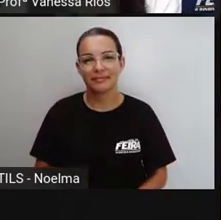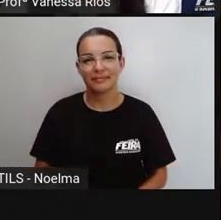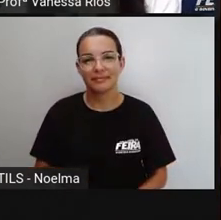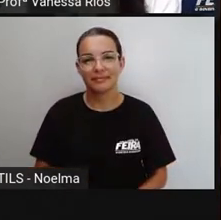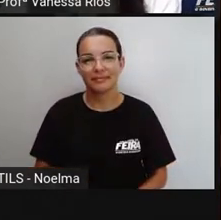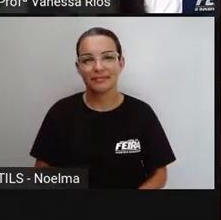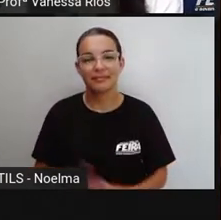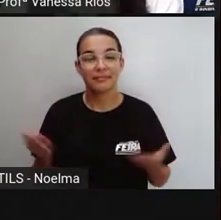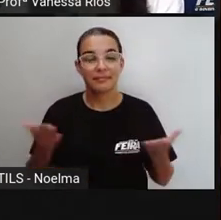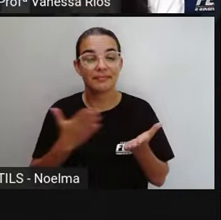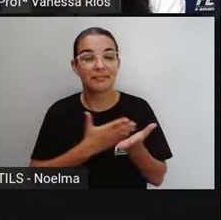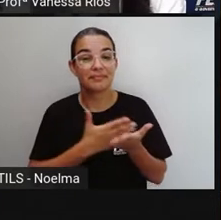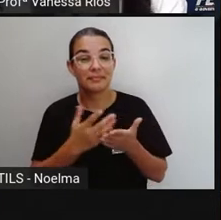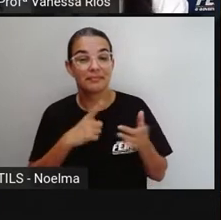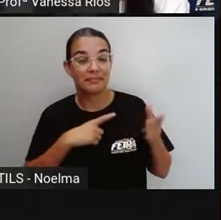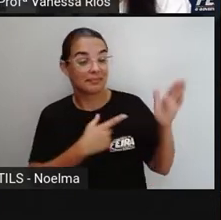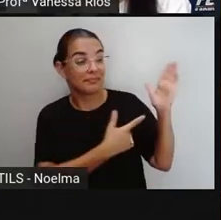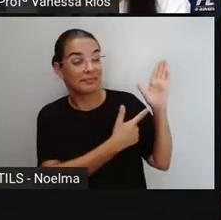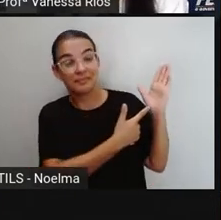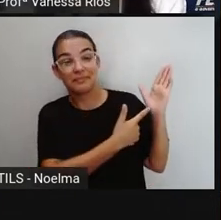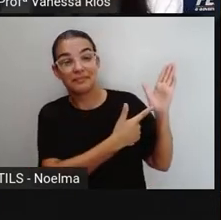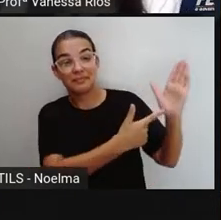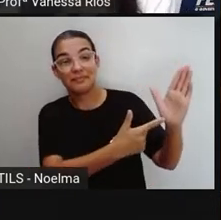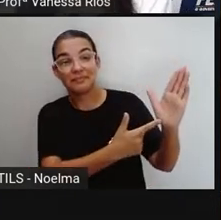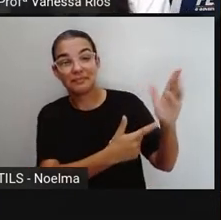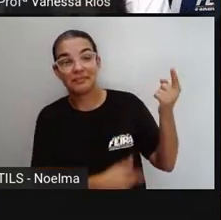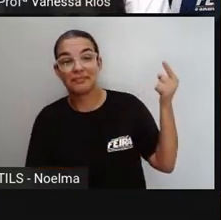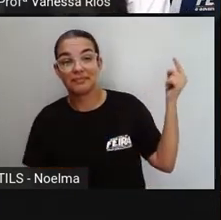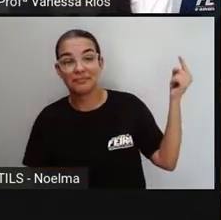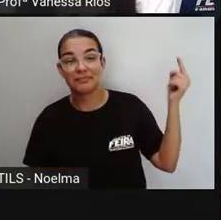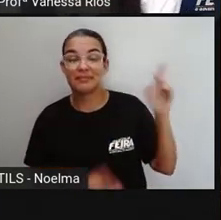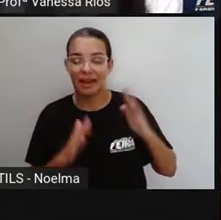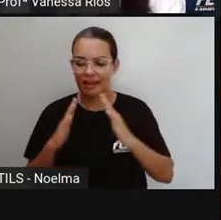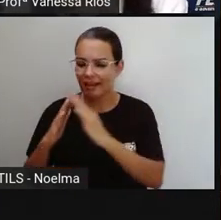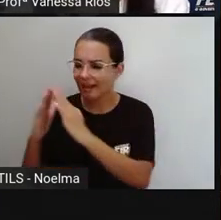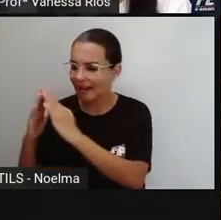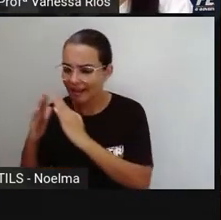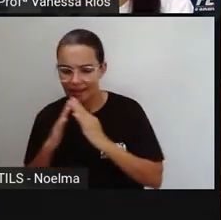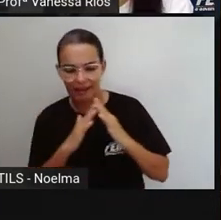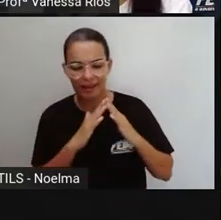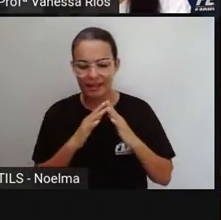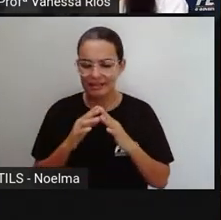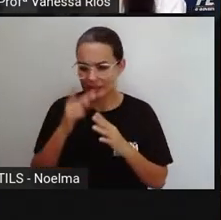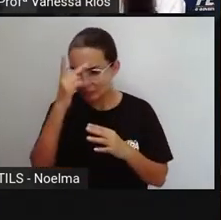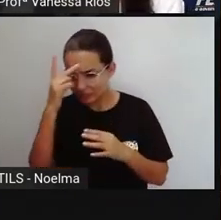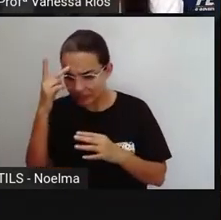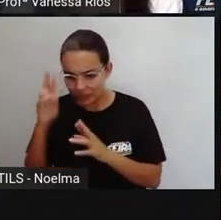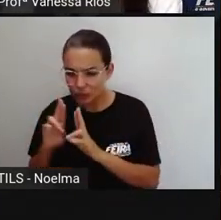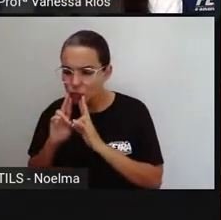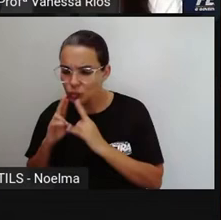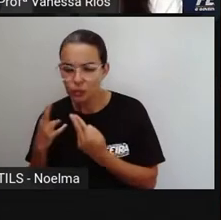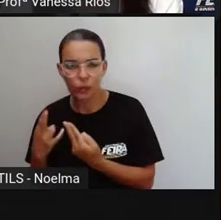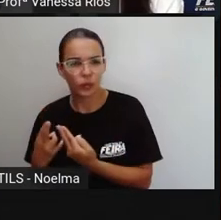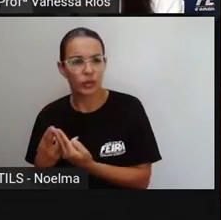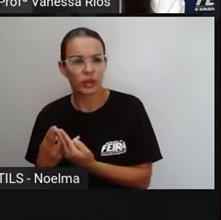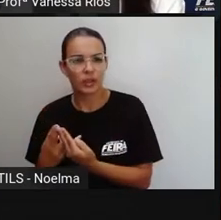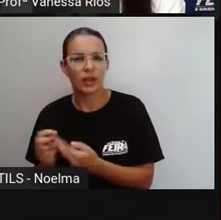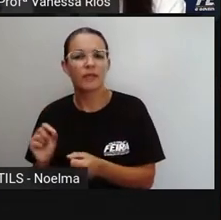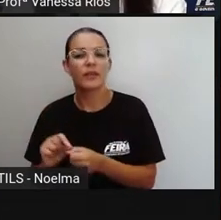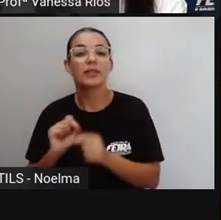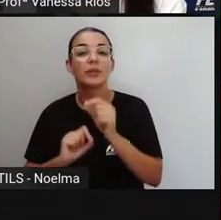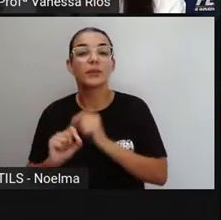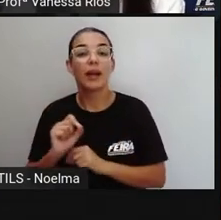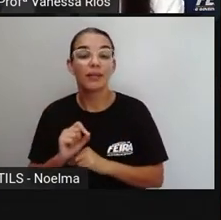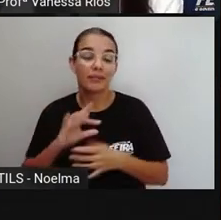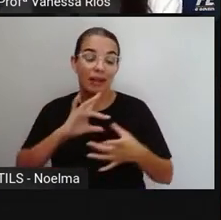Para começar para trás a imagem, com essas casinhas, com as pessoas reunidas, fazendo aí justamente a